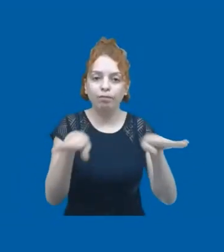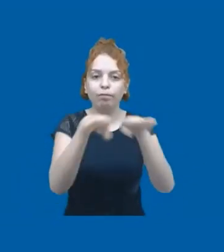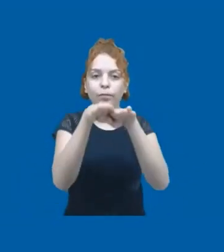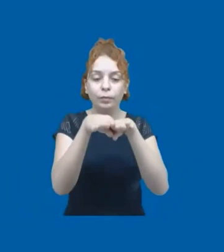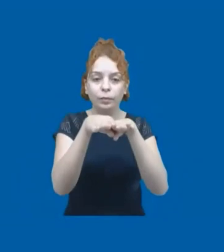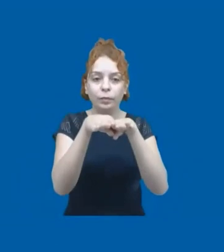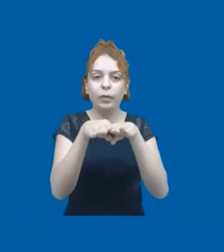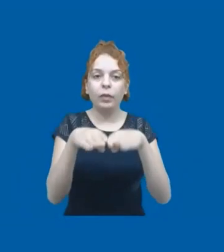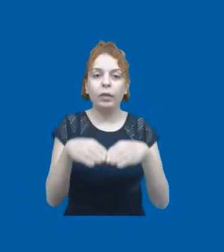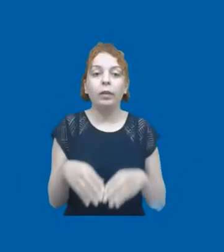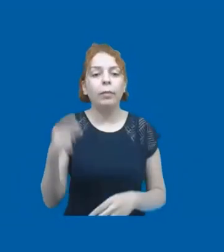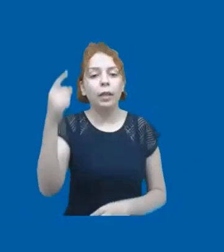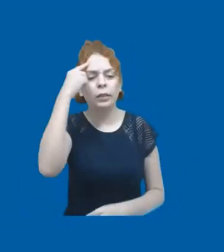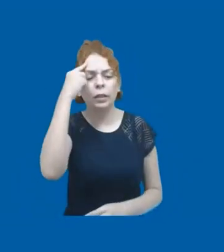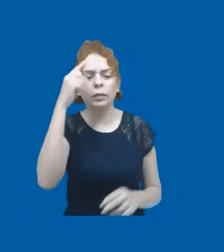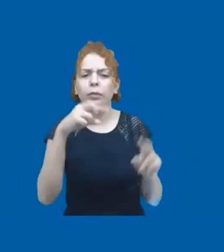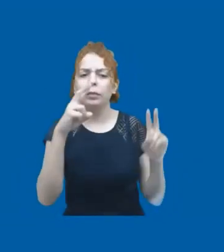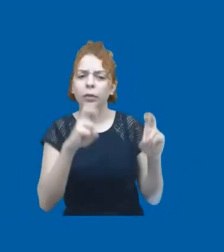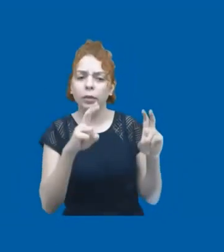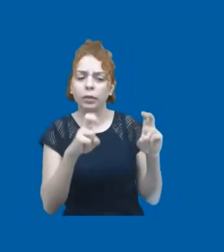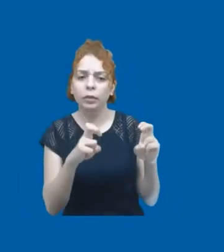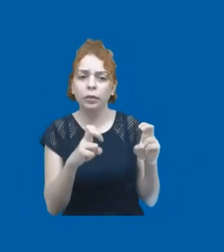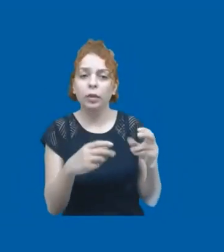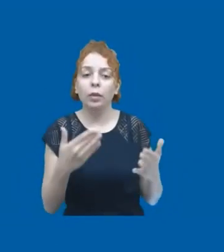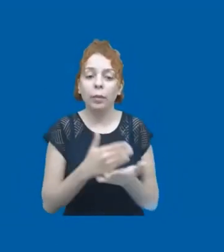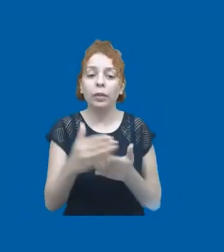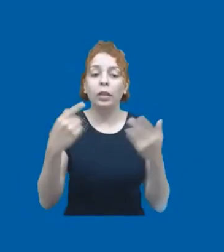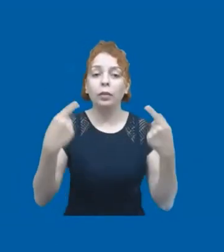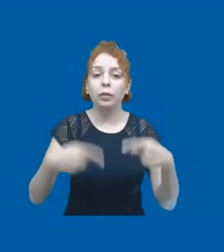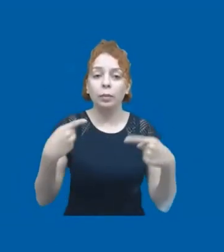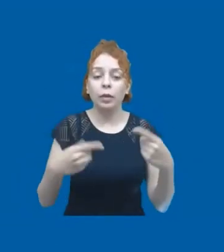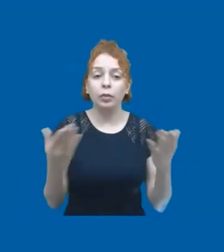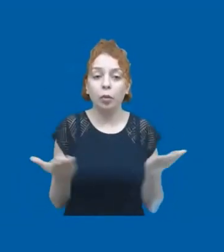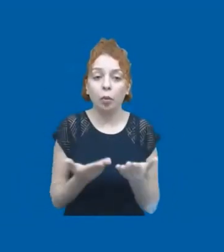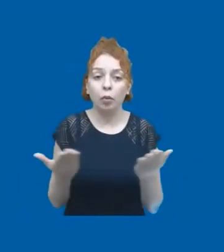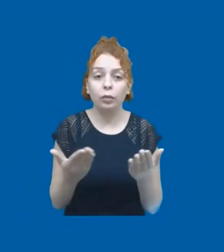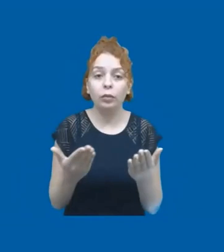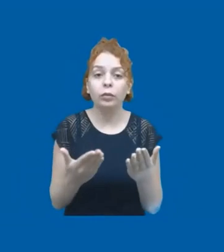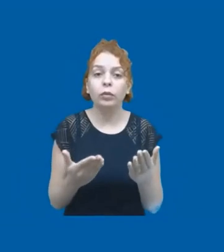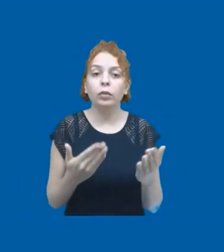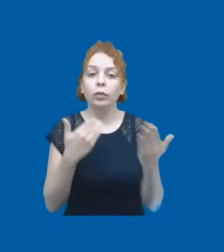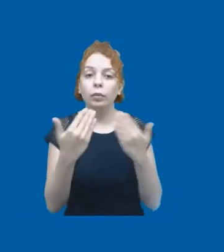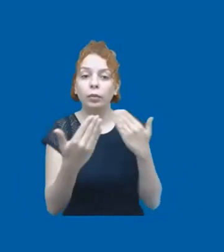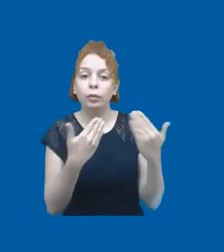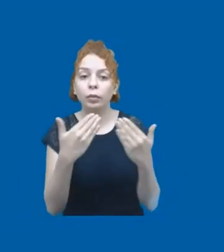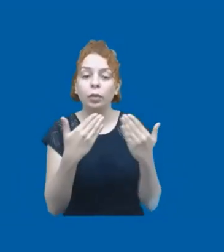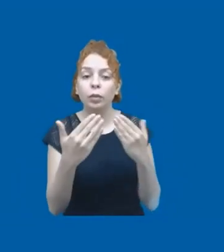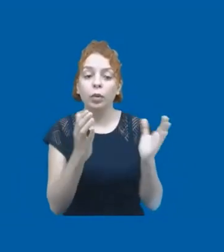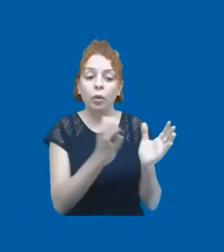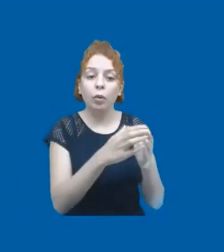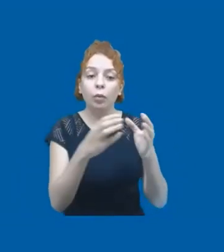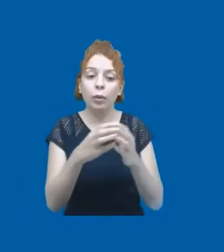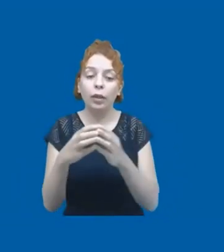E, com isso, em mente, queremos propor o debate no dia de hoje, através do diálogo com comunidades que